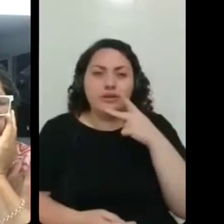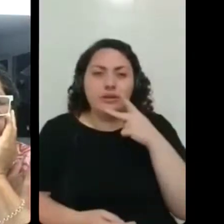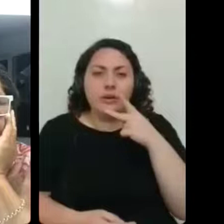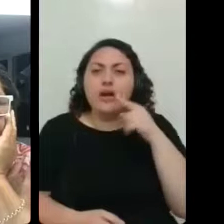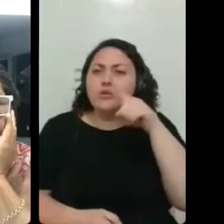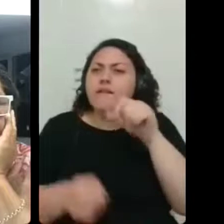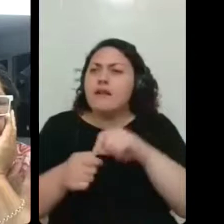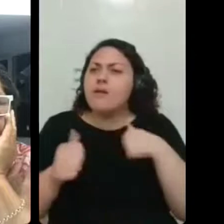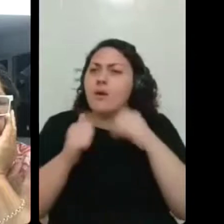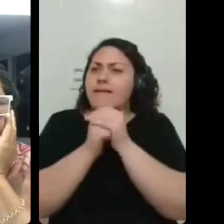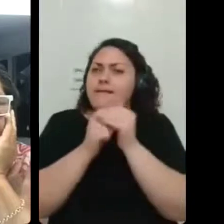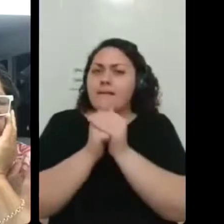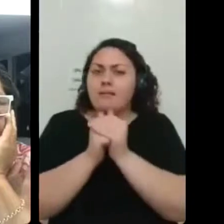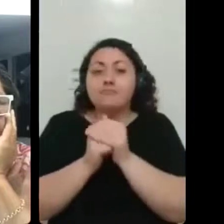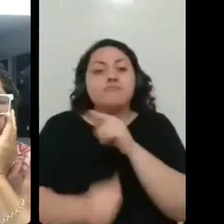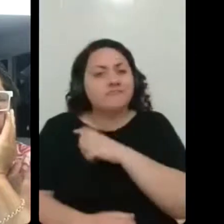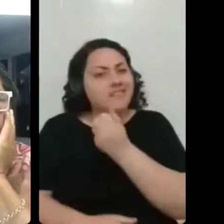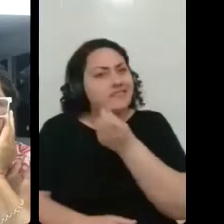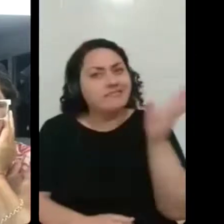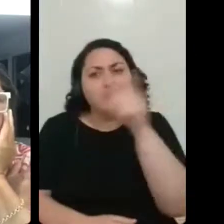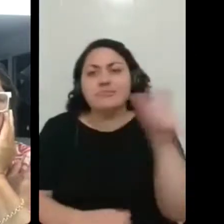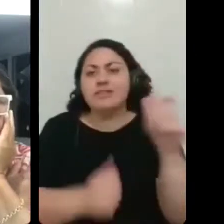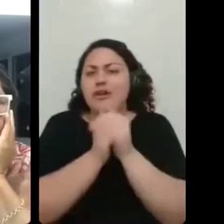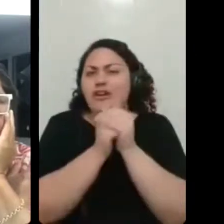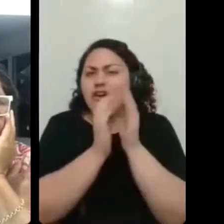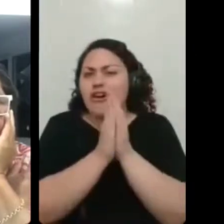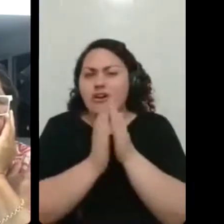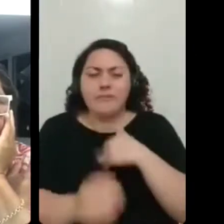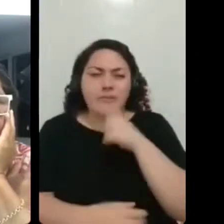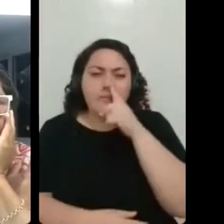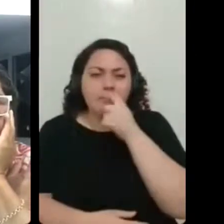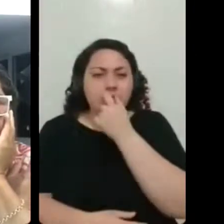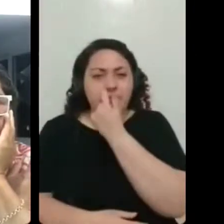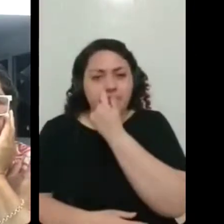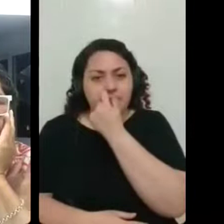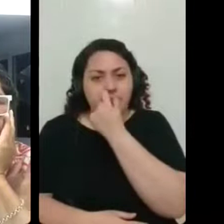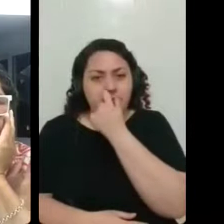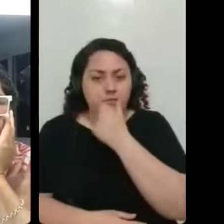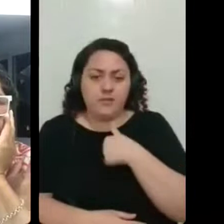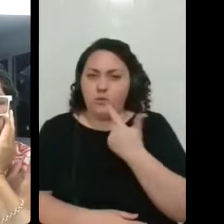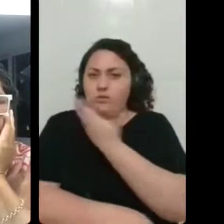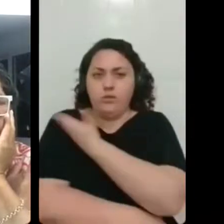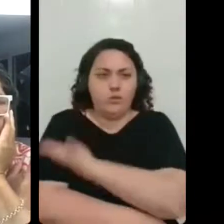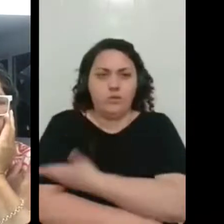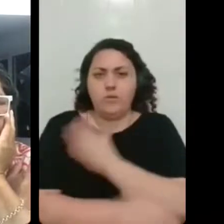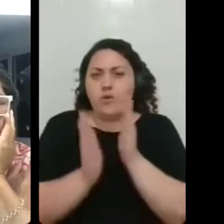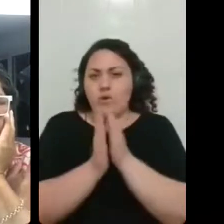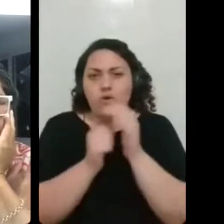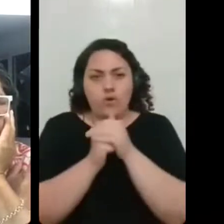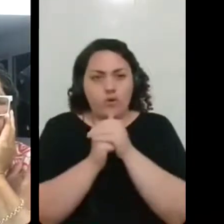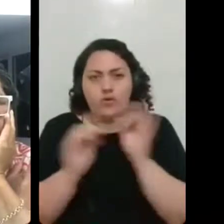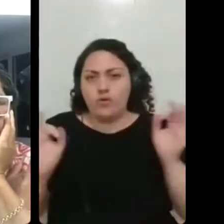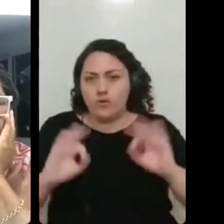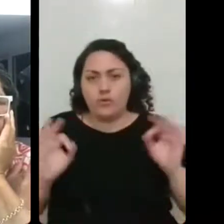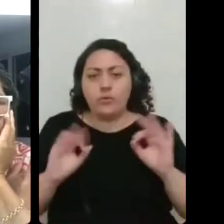Tinha muita gente orando, sabe? Eu sou uma pessoa que eu não tenho hábito da oração e eu